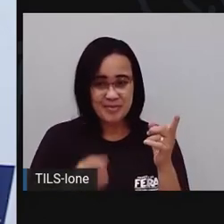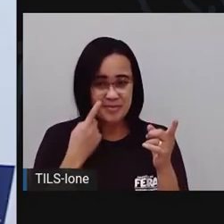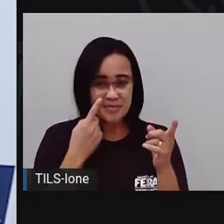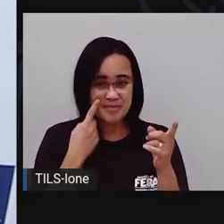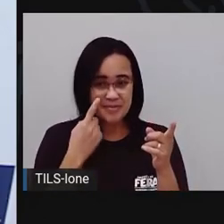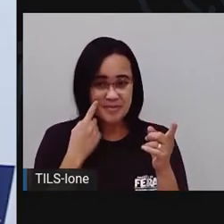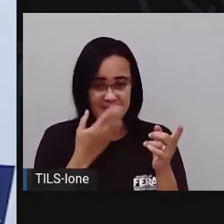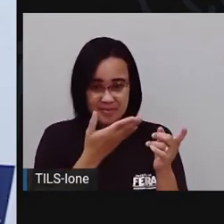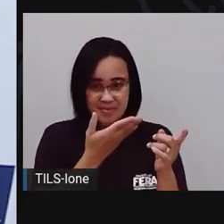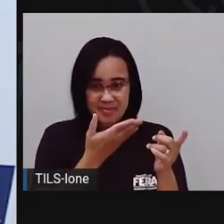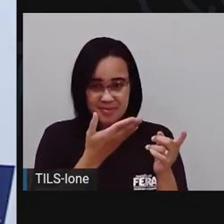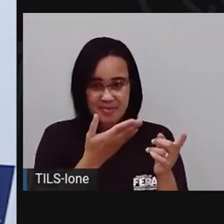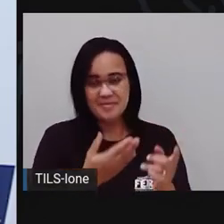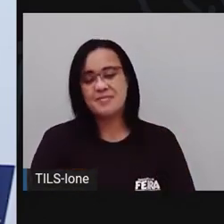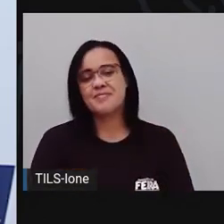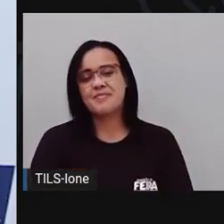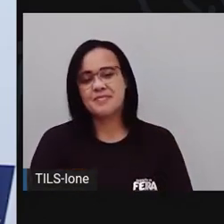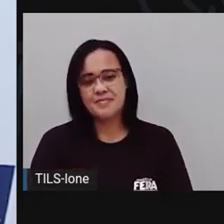Vocês estão vendo o passarinho?